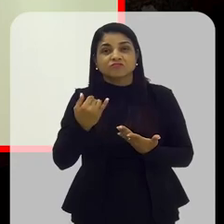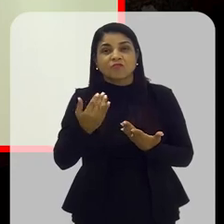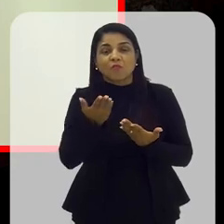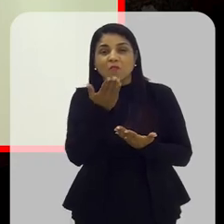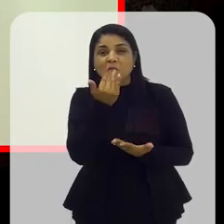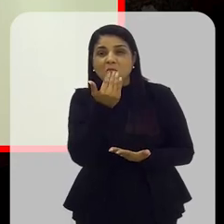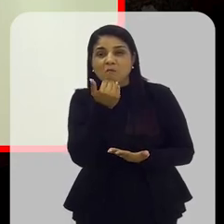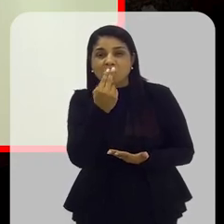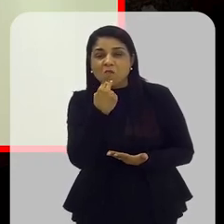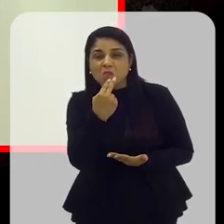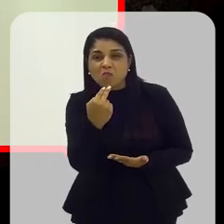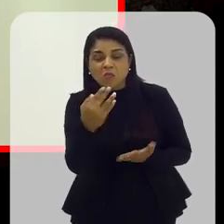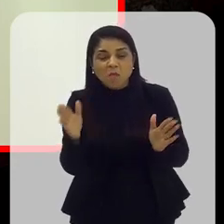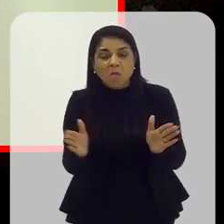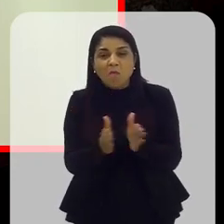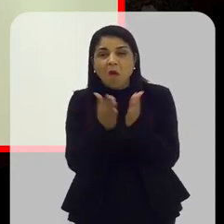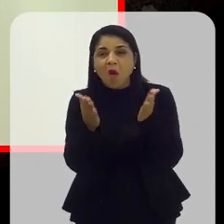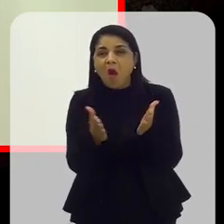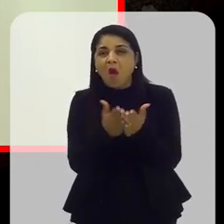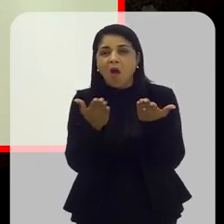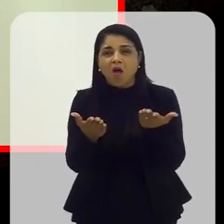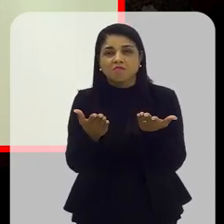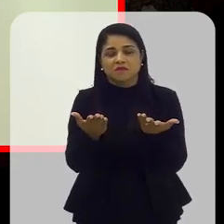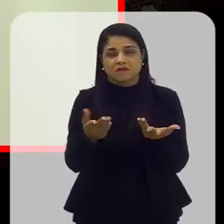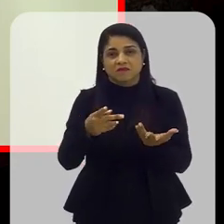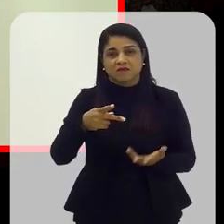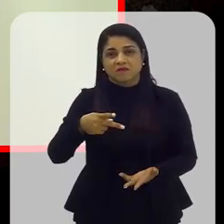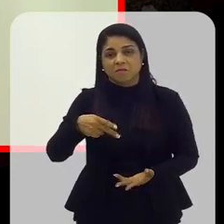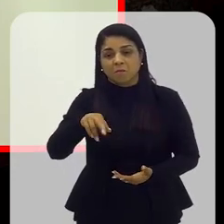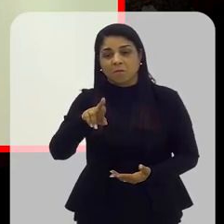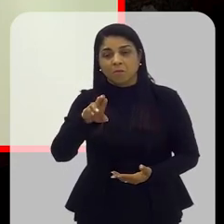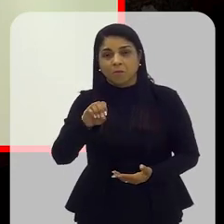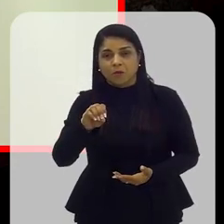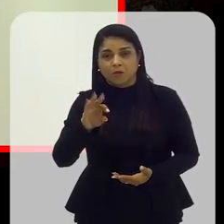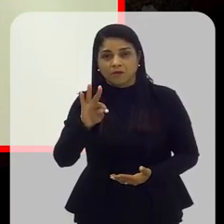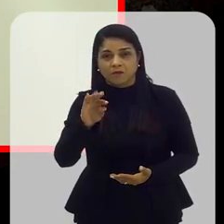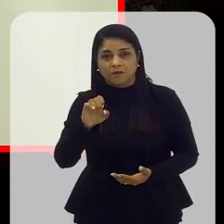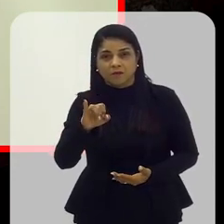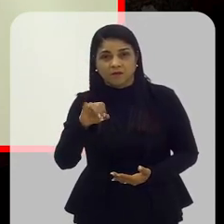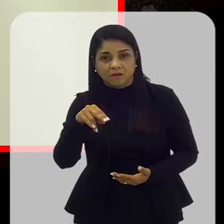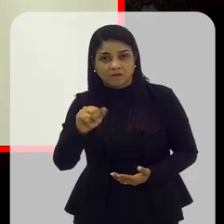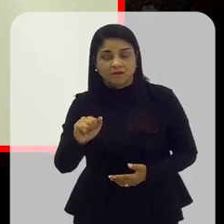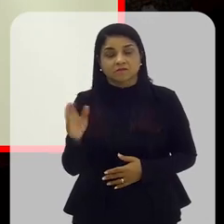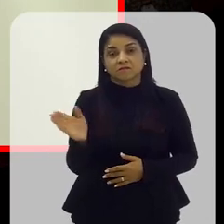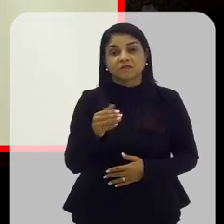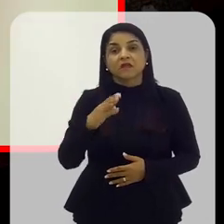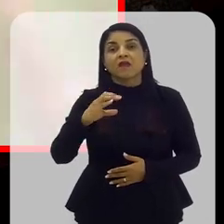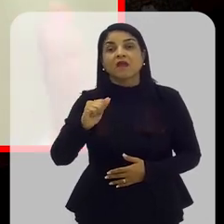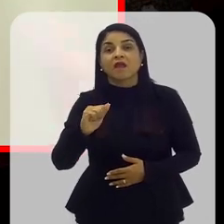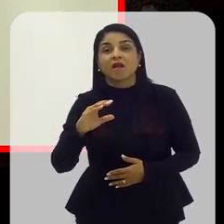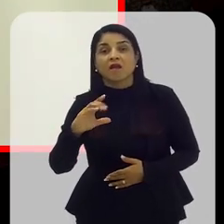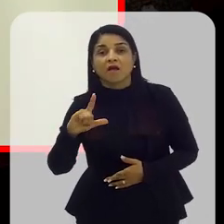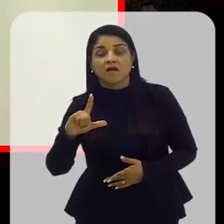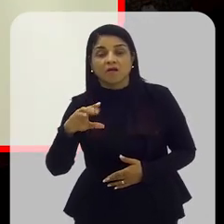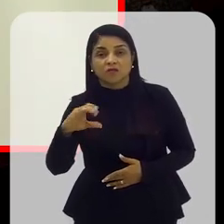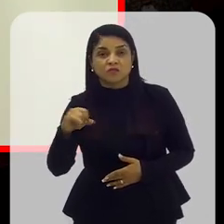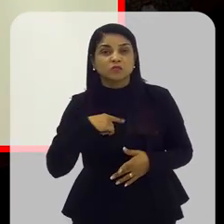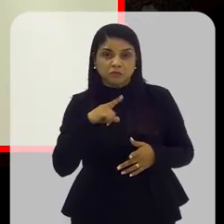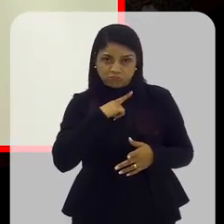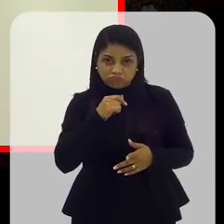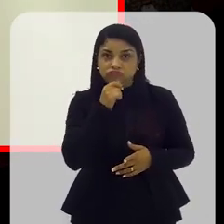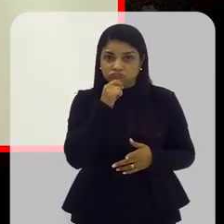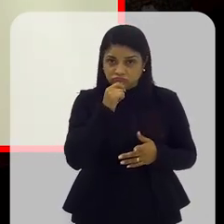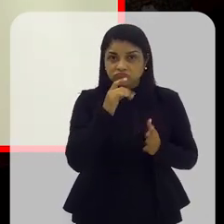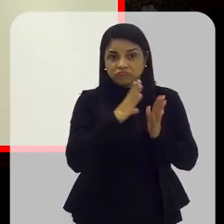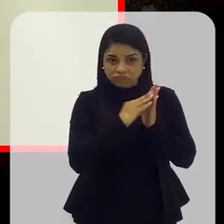pobres em cálcio, pobres em proteínas. E aí, muitas vezes, eu tenho muitos exemplos